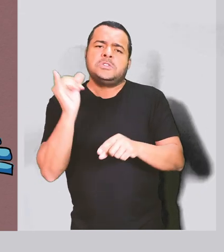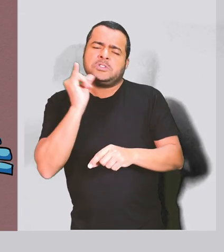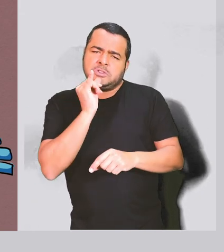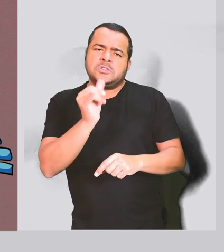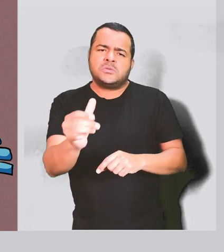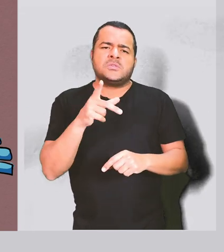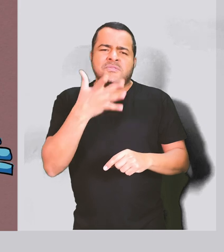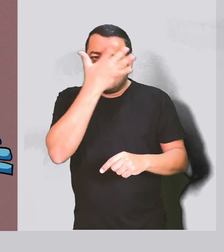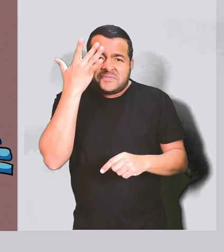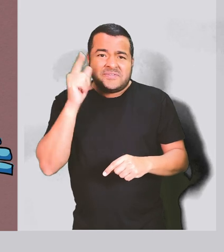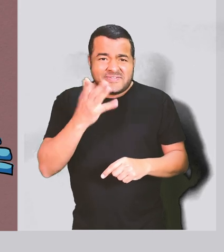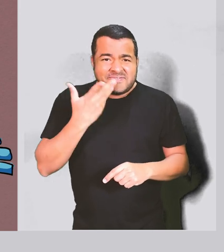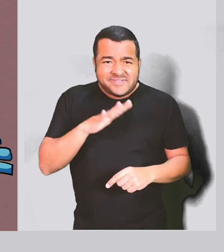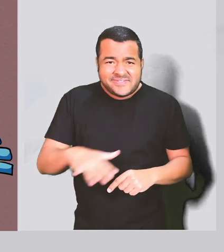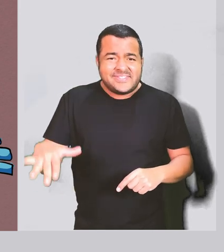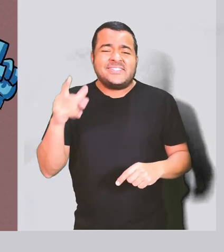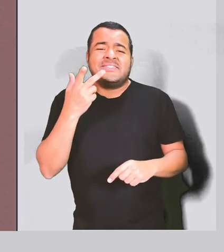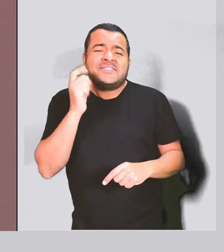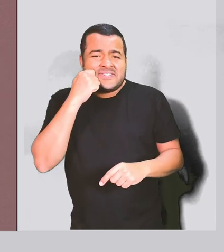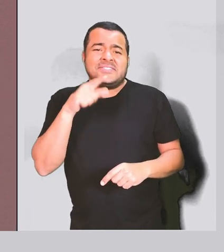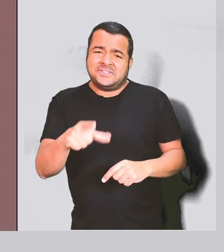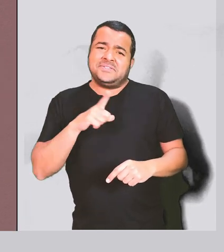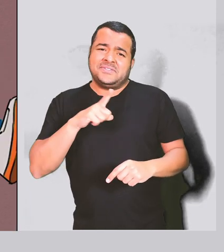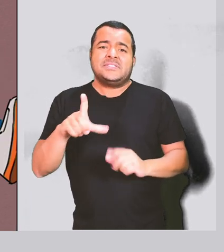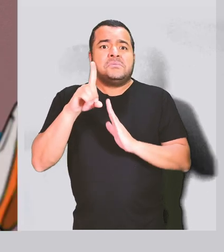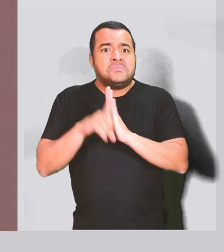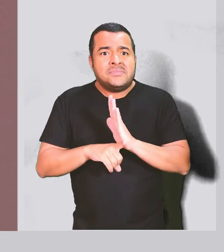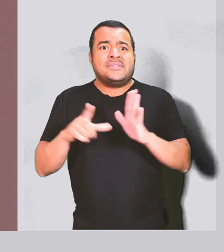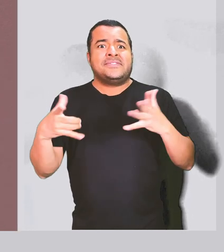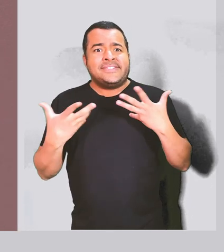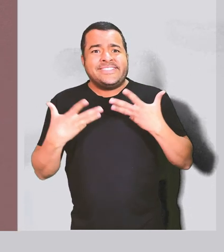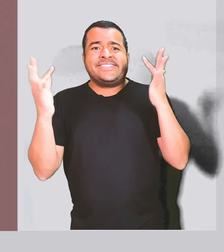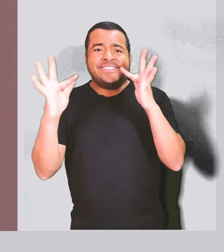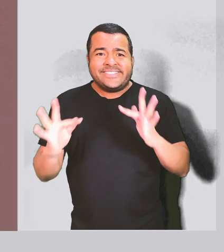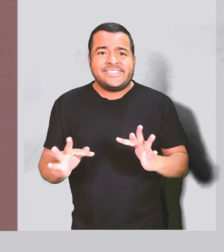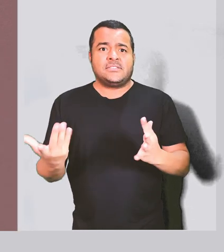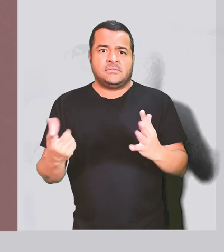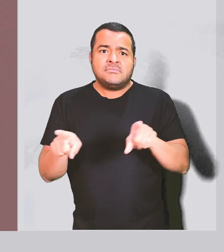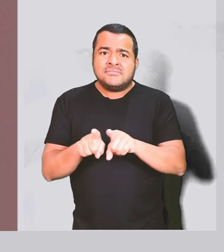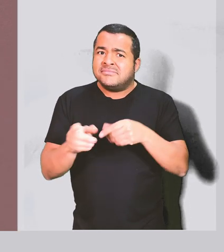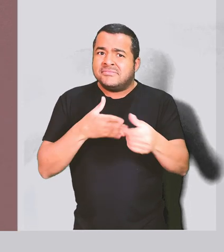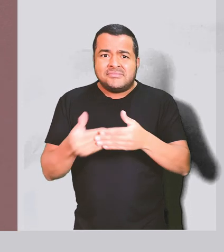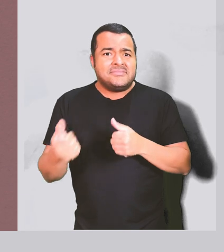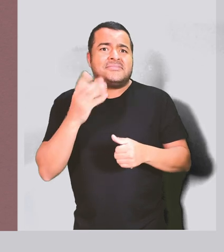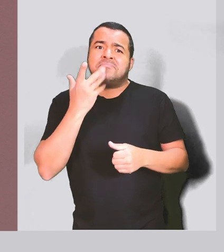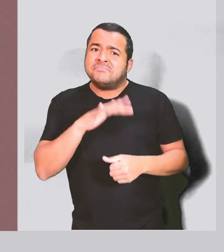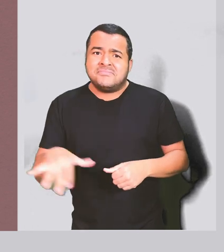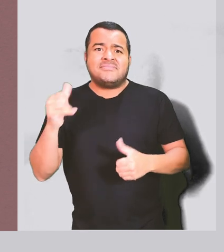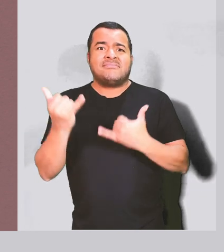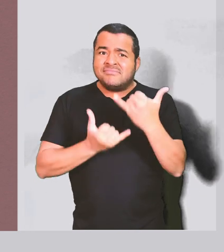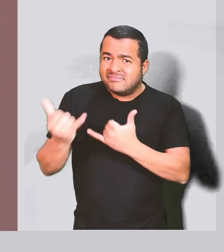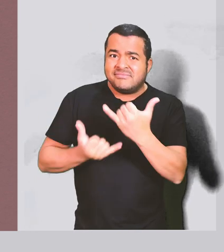e nas narrativas. As crianças negras têm todo o direito de serem felizes e viveram suas infâncias plenamente, como qualquer